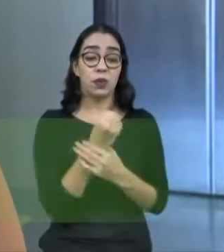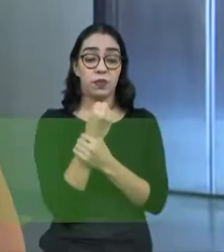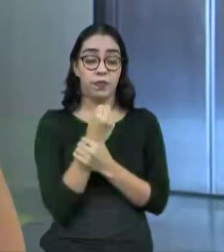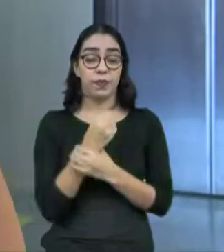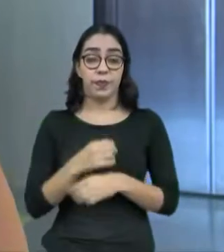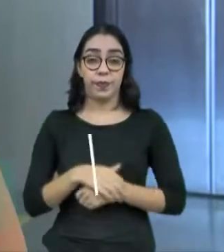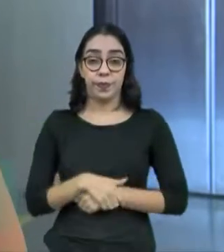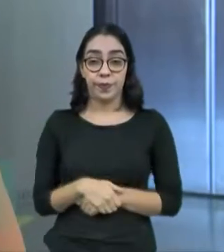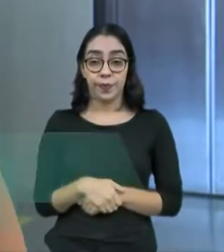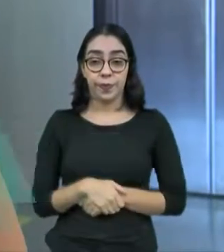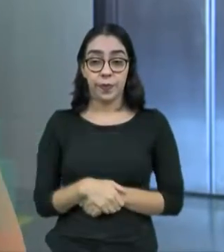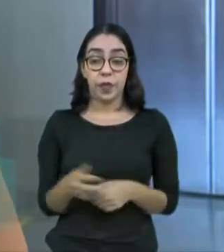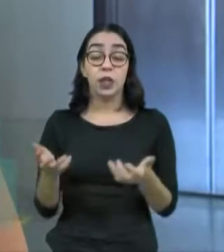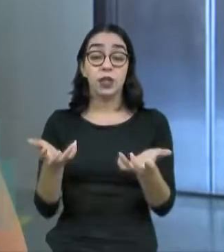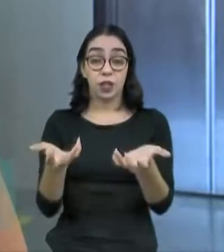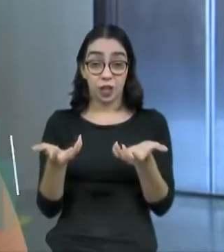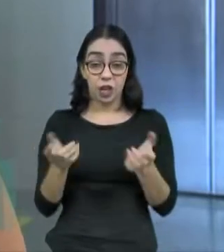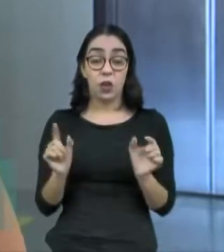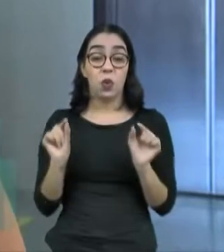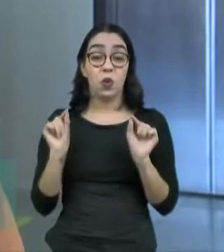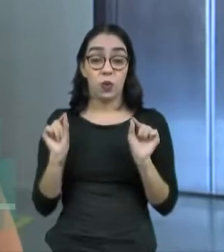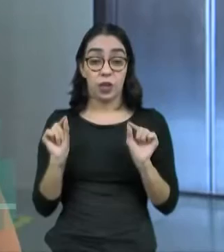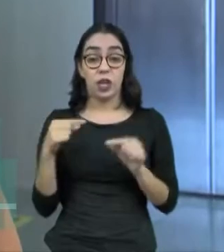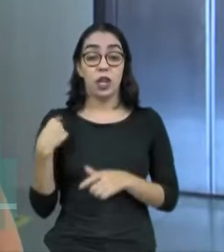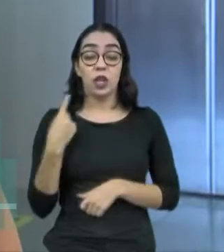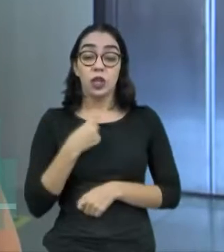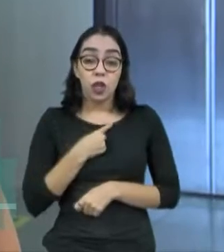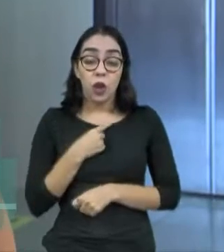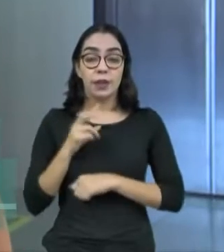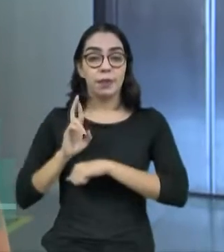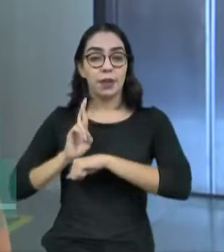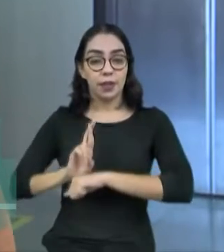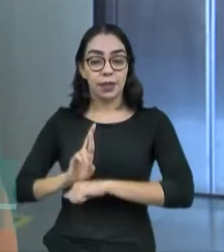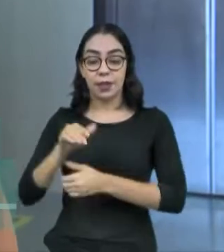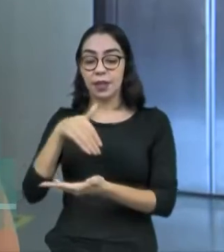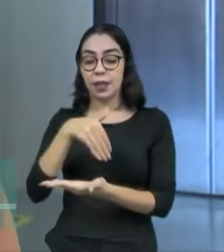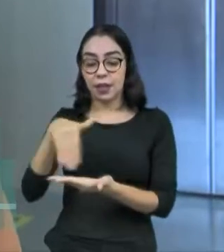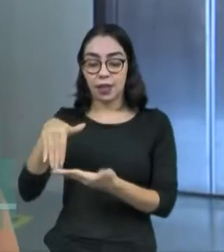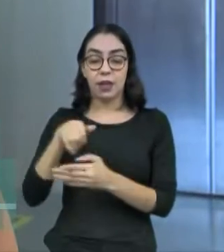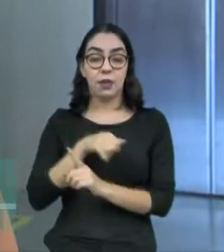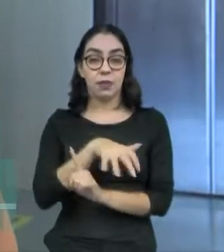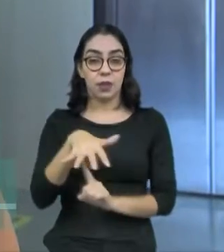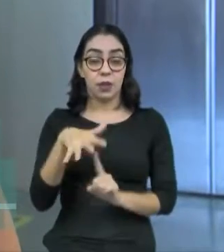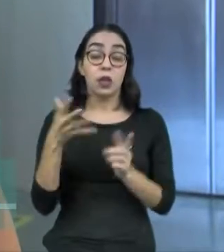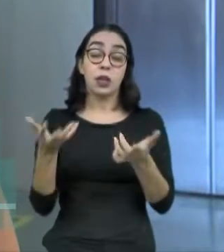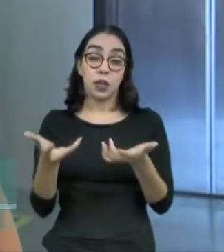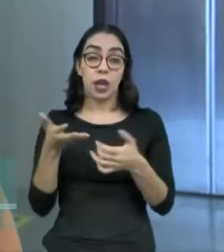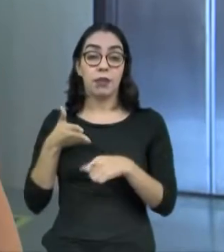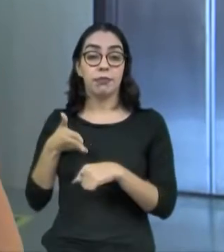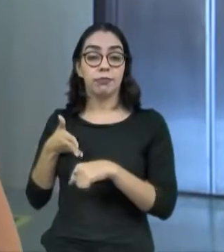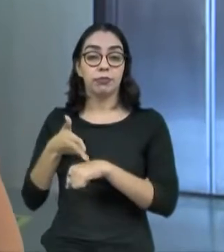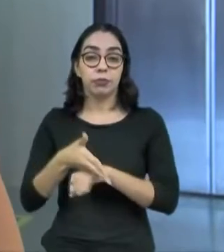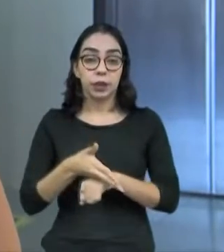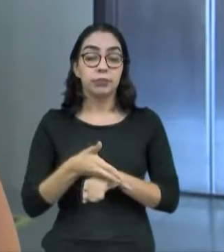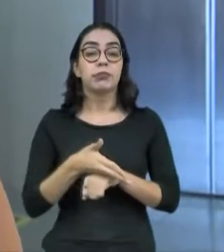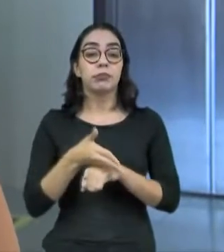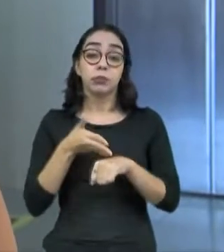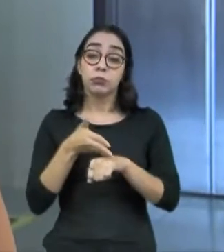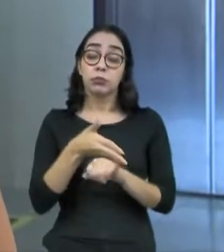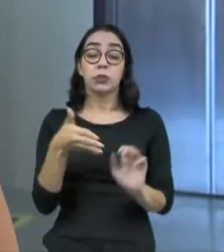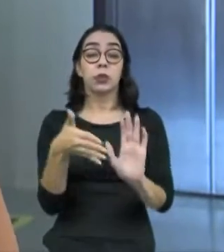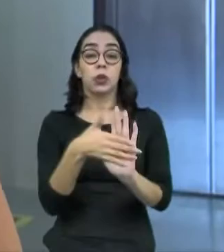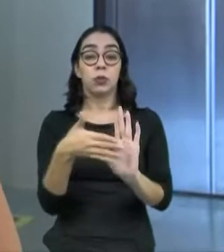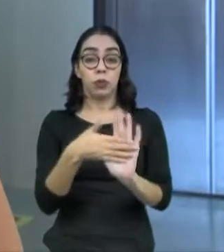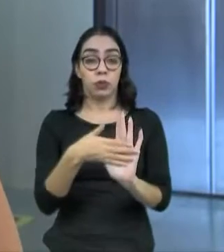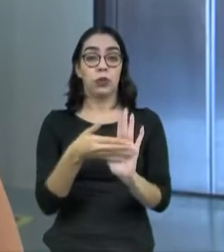nós queremos aqui, enquanto Secretaria do Urbanismo e Meio Ambiente, é participar da construção de uma solução em que as